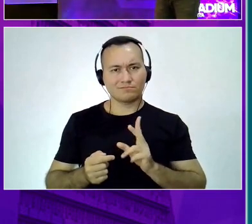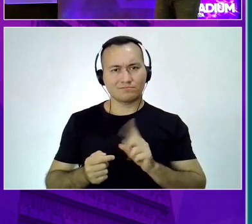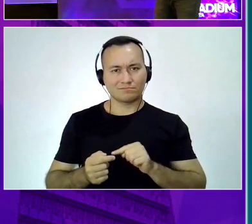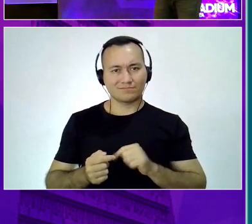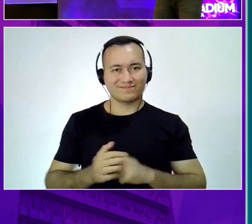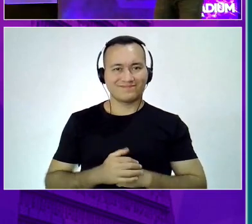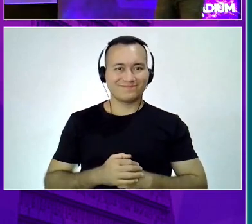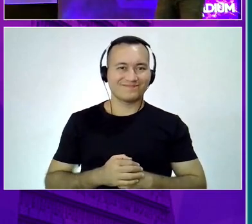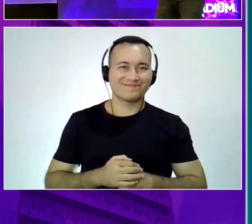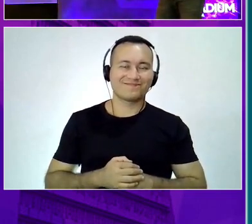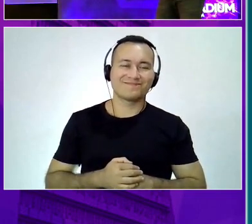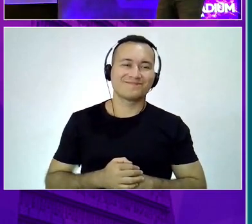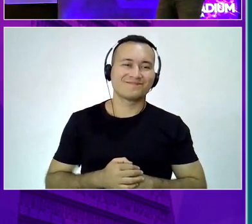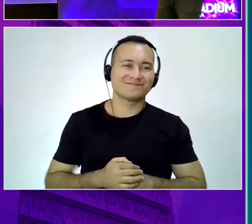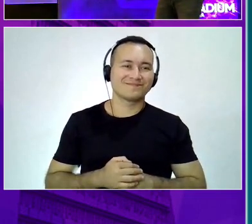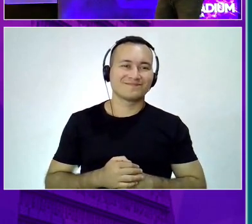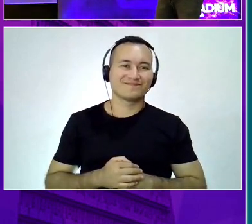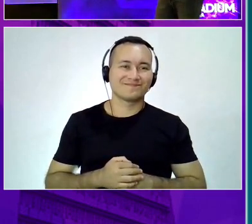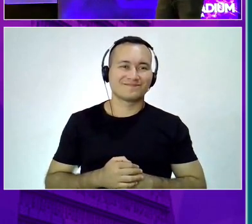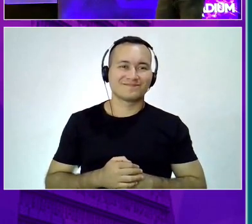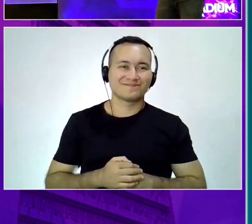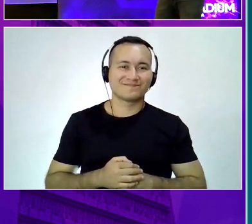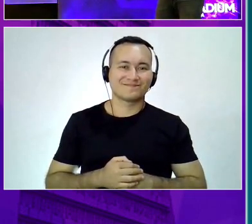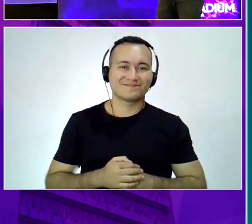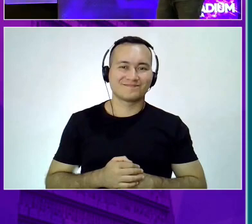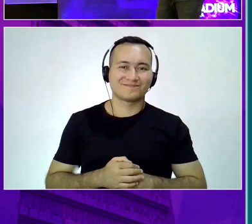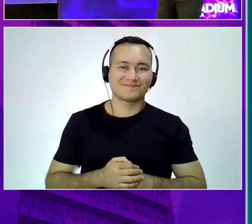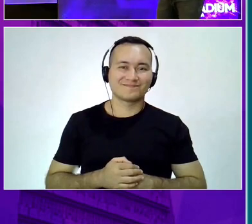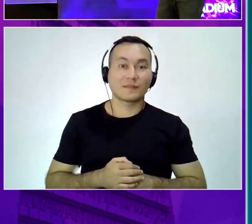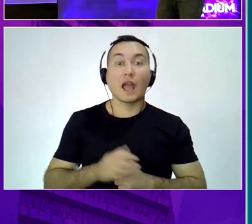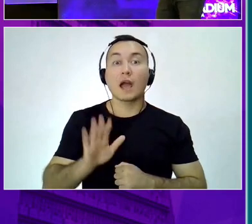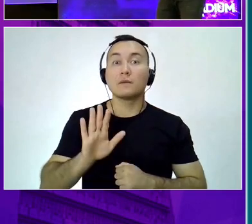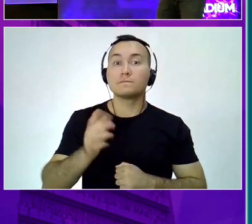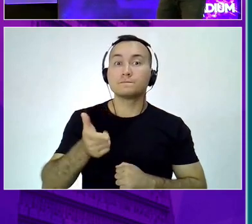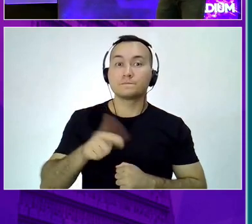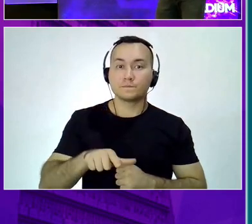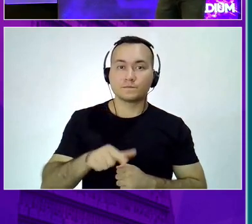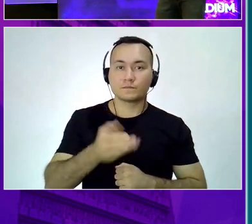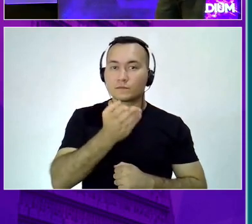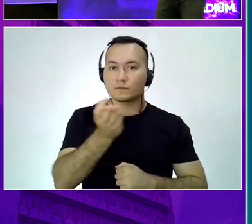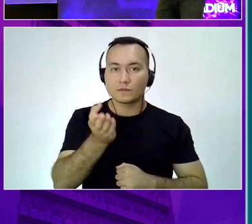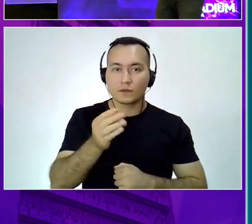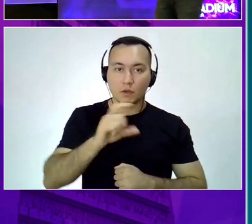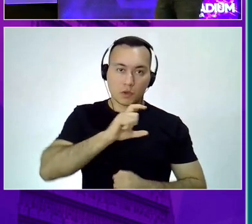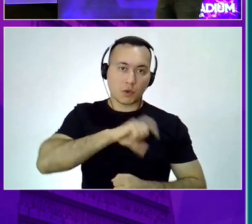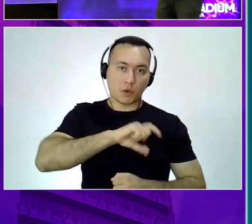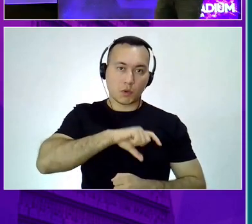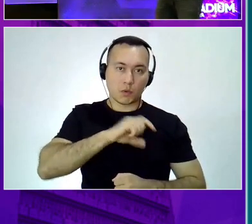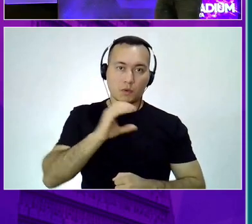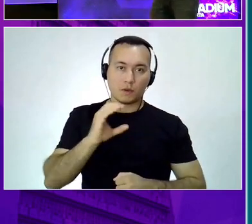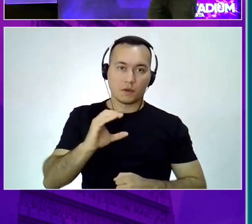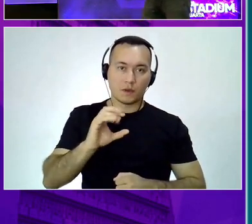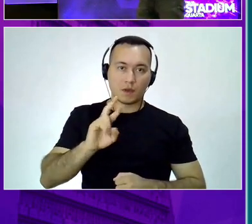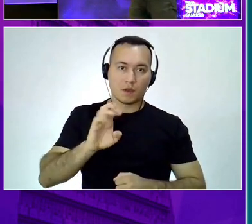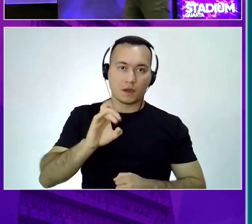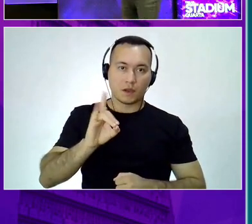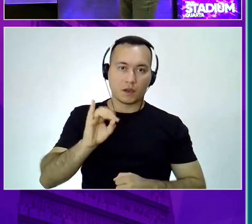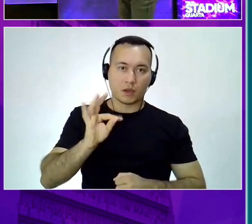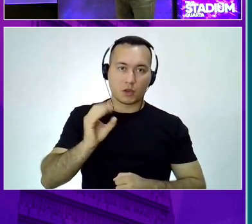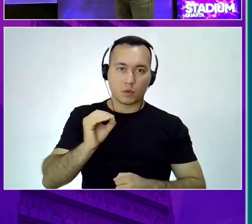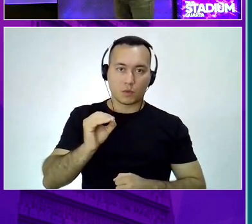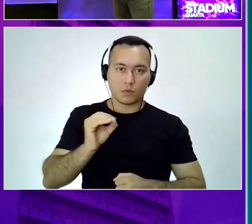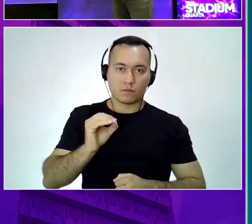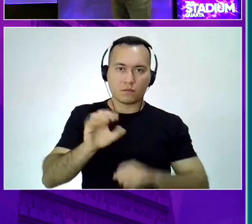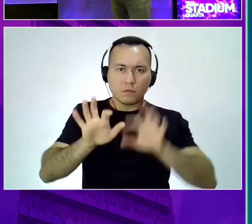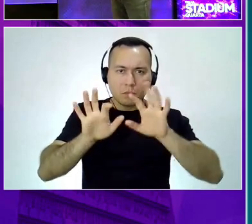É um trial sem cartão de crédito. Queria dizer isso também. Vocês não precisam colocar cartão de crédito. A gente libera os créditos para vocês utilizarem o serviço.